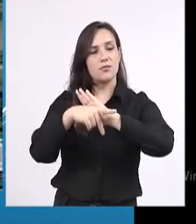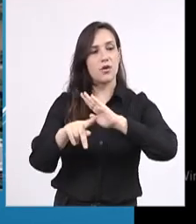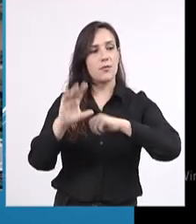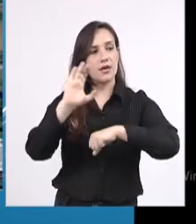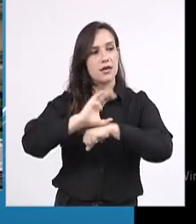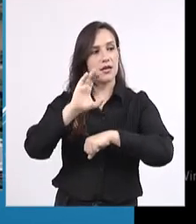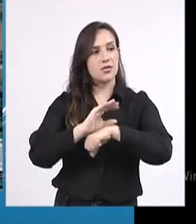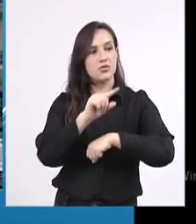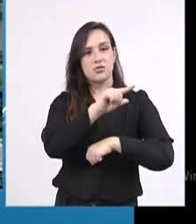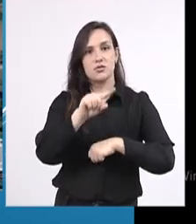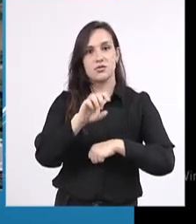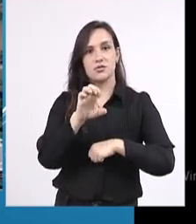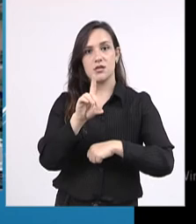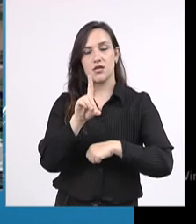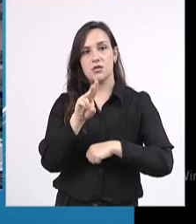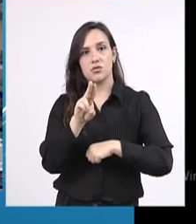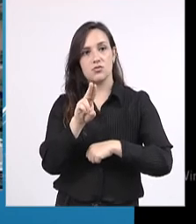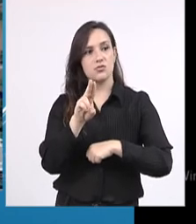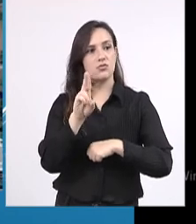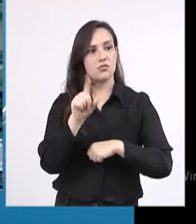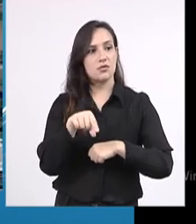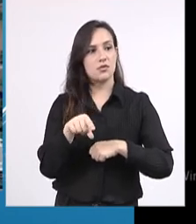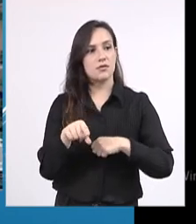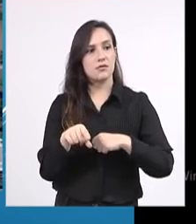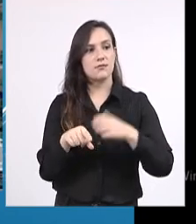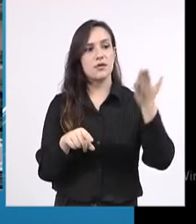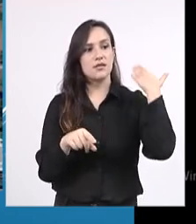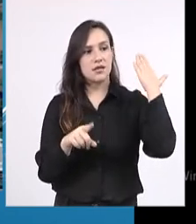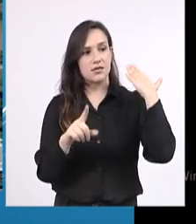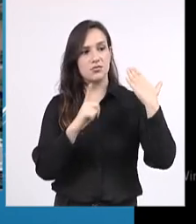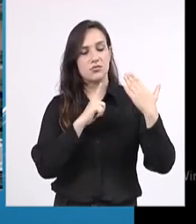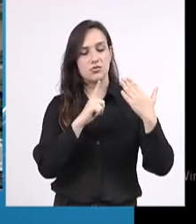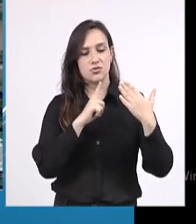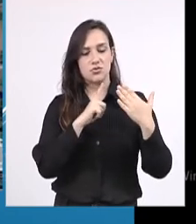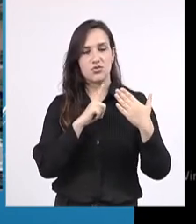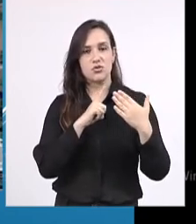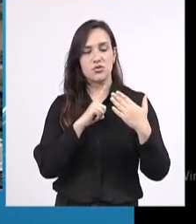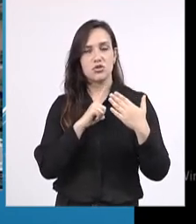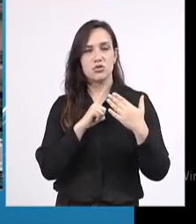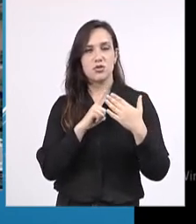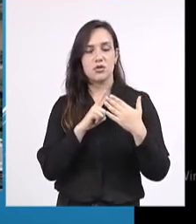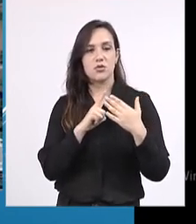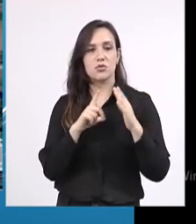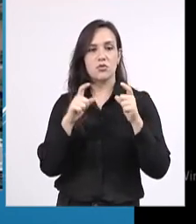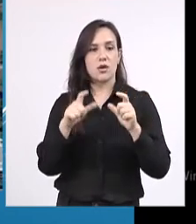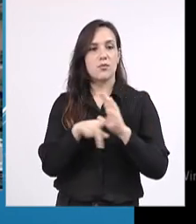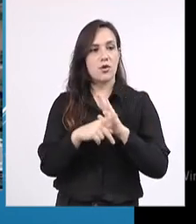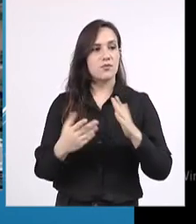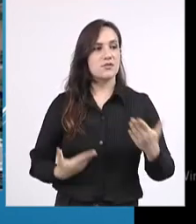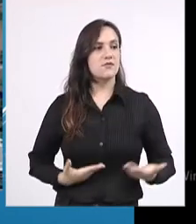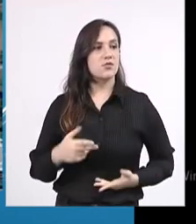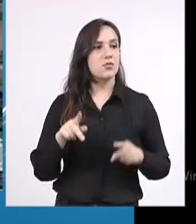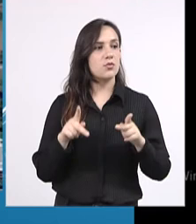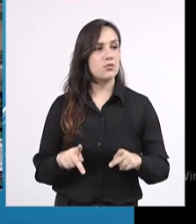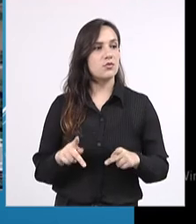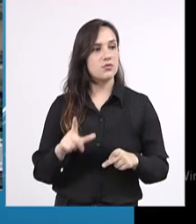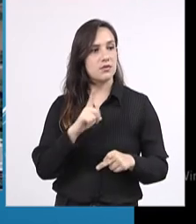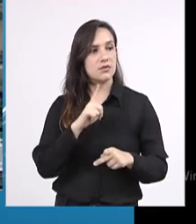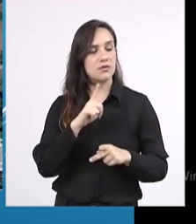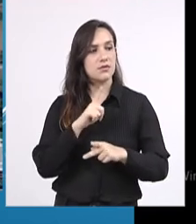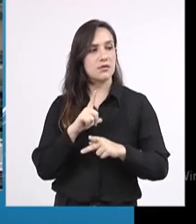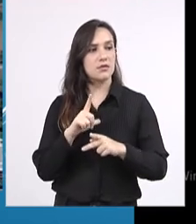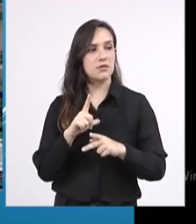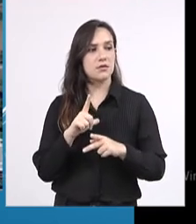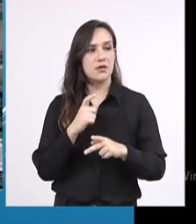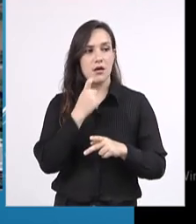e que vai dar lá no antigo Clube dos Servidores. Os senhores podem reparar que na faixa mais próxima